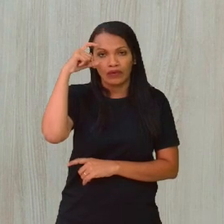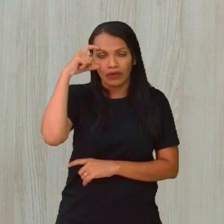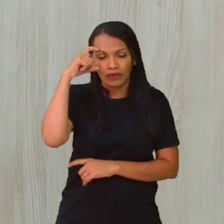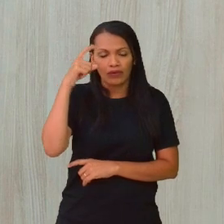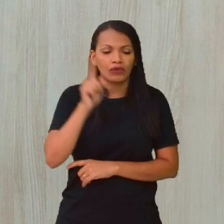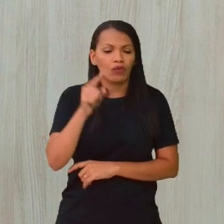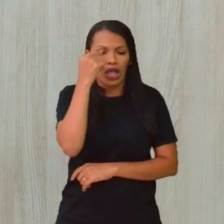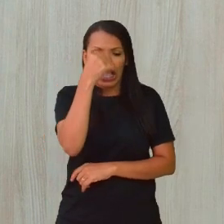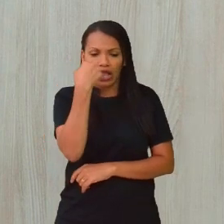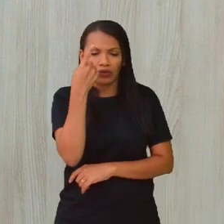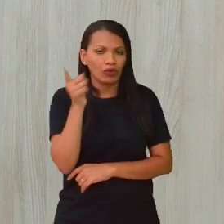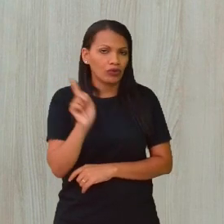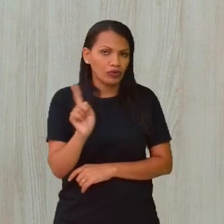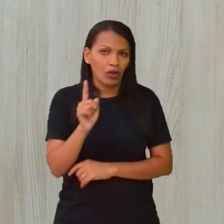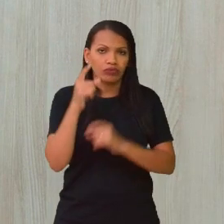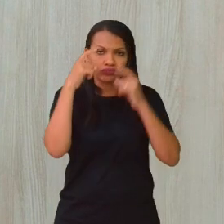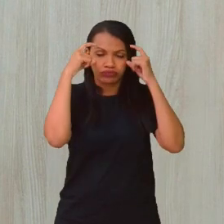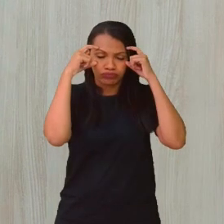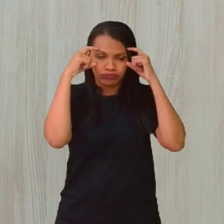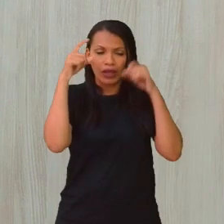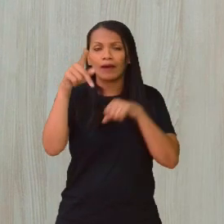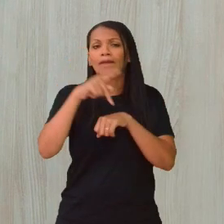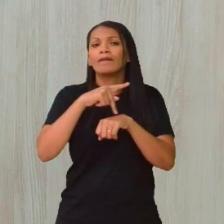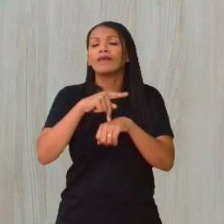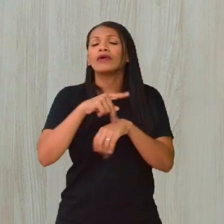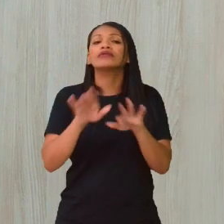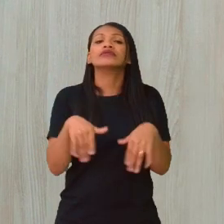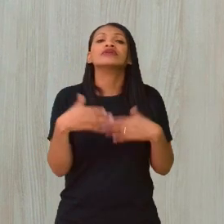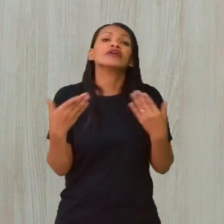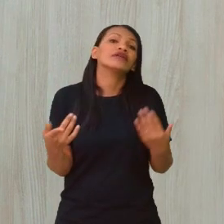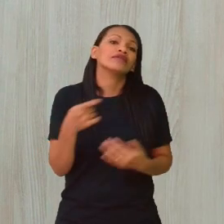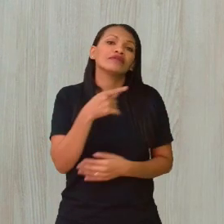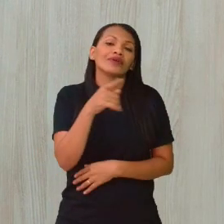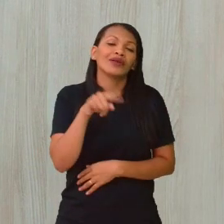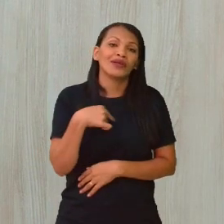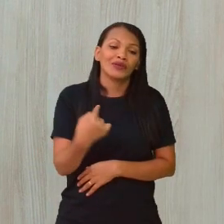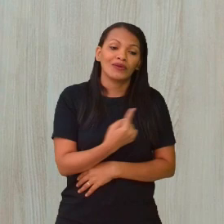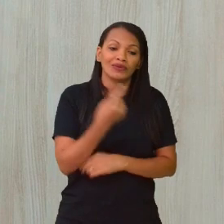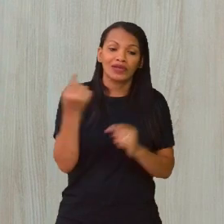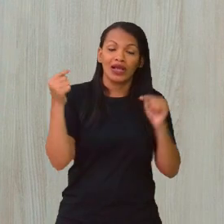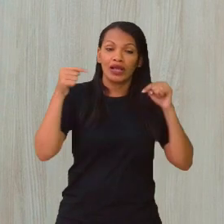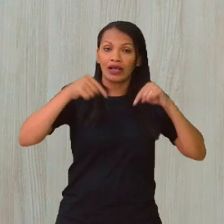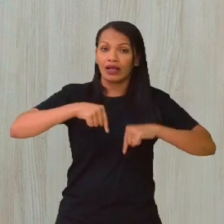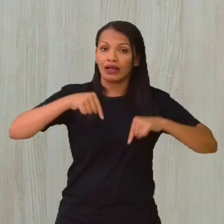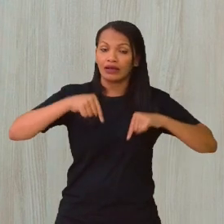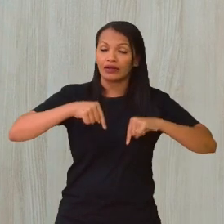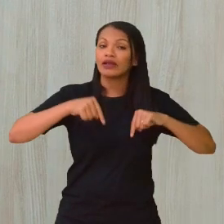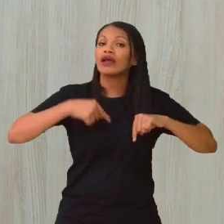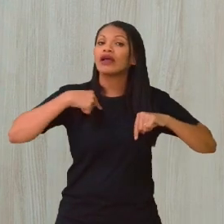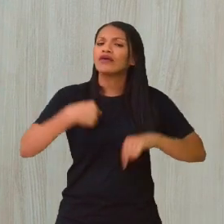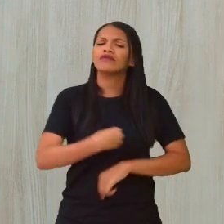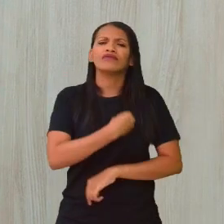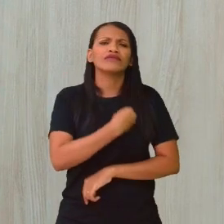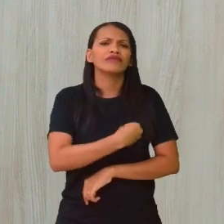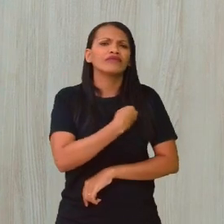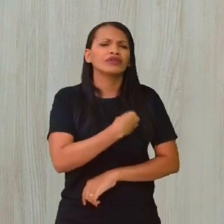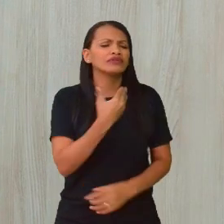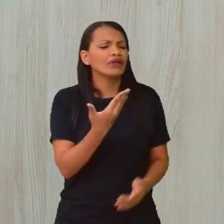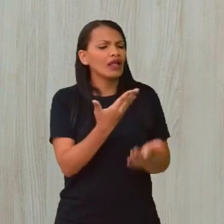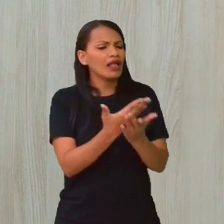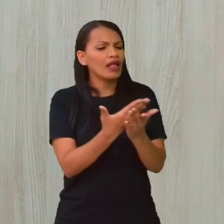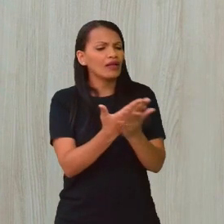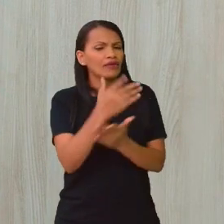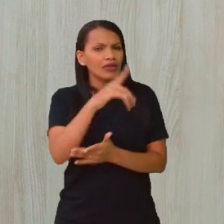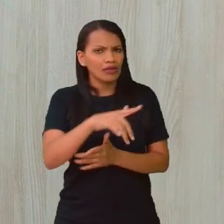Viviane, não é? De armação preta. E aí, minha gente, nós estamos aqui para vivenciar essa aula,